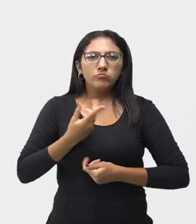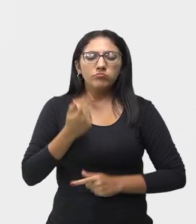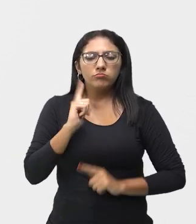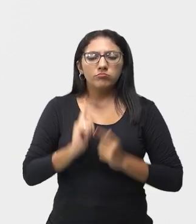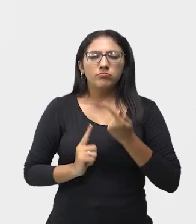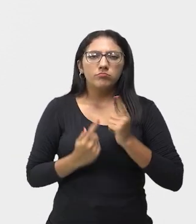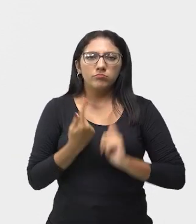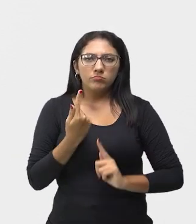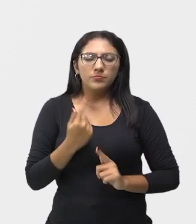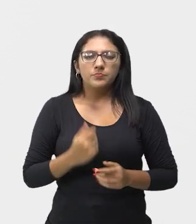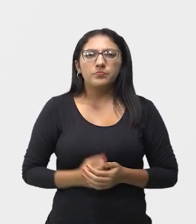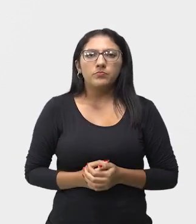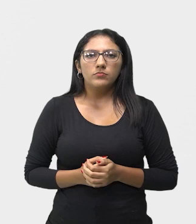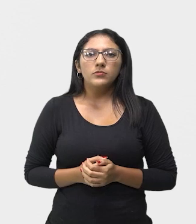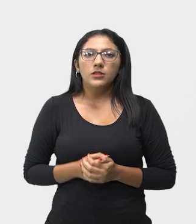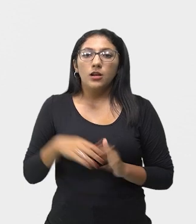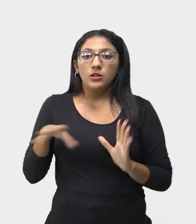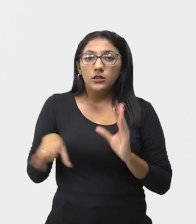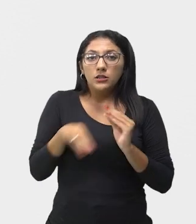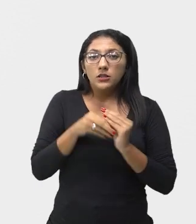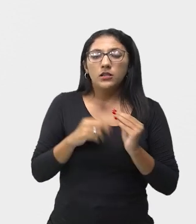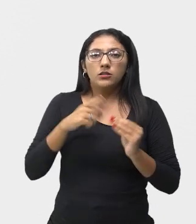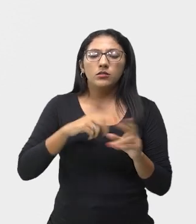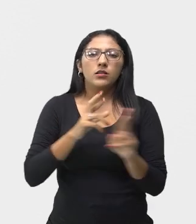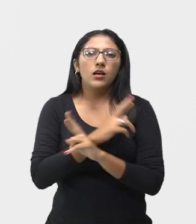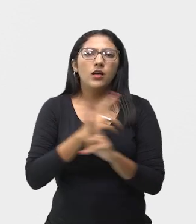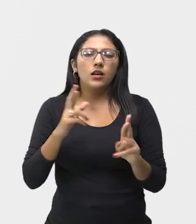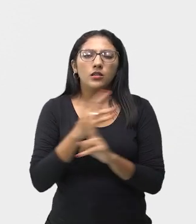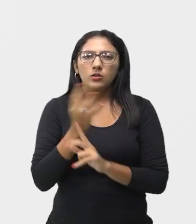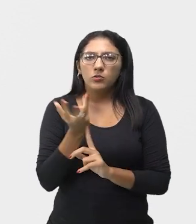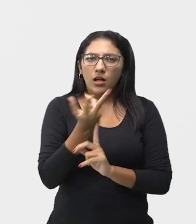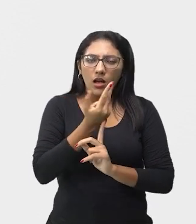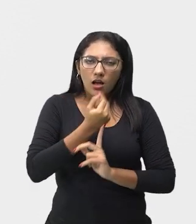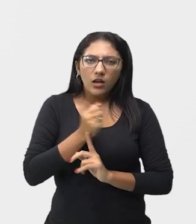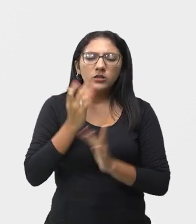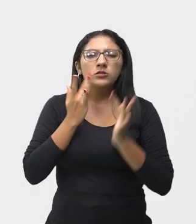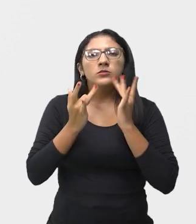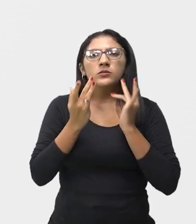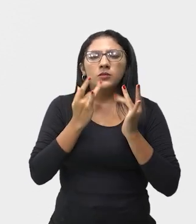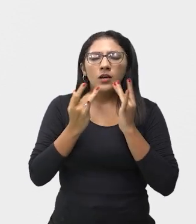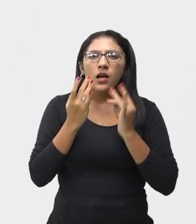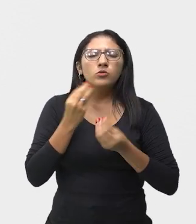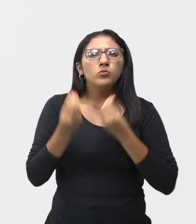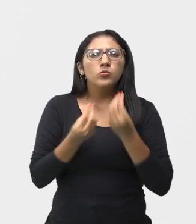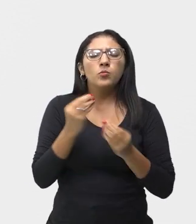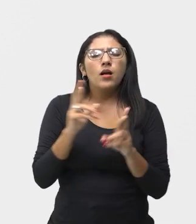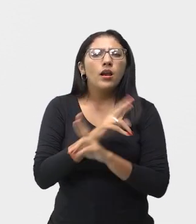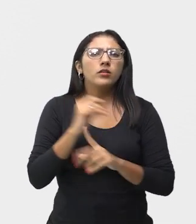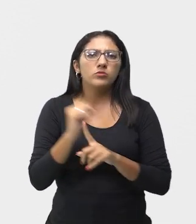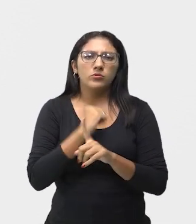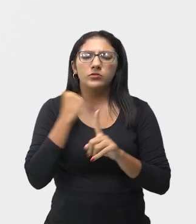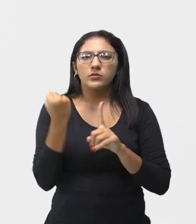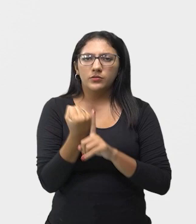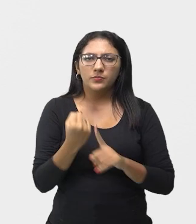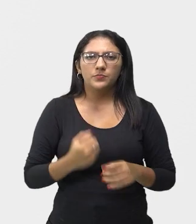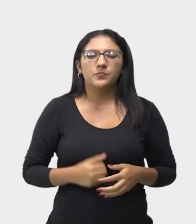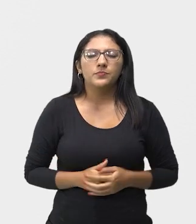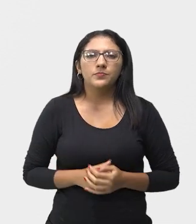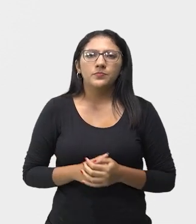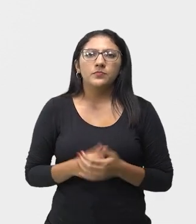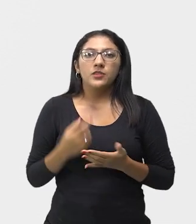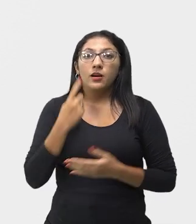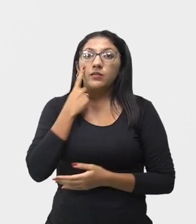das artes cênicas, o estudo da ação física do homem em seu meio, como a gente já falou para vocês. Ou seja,